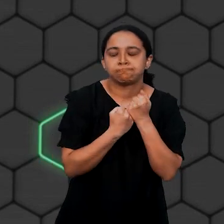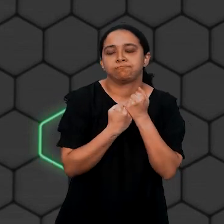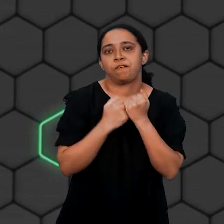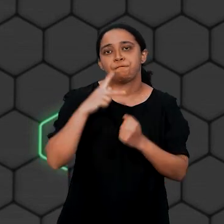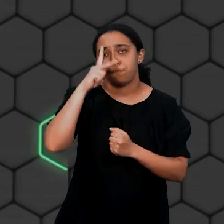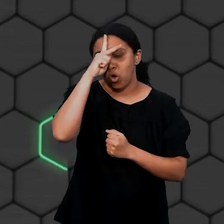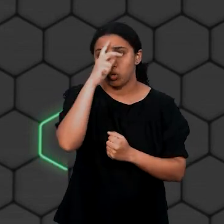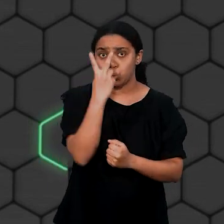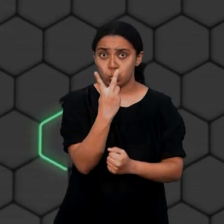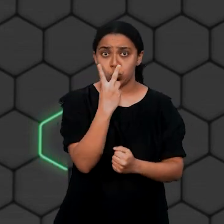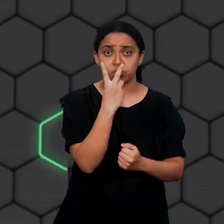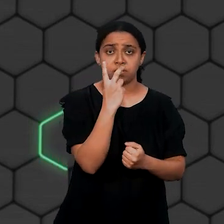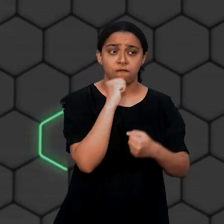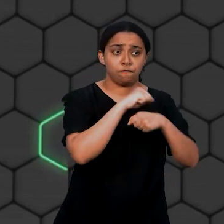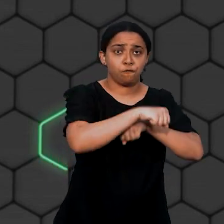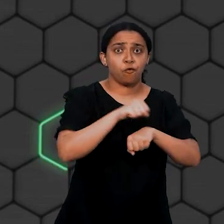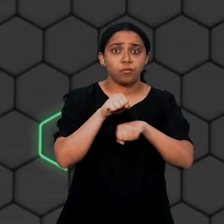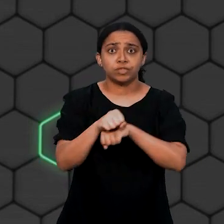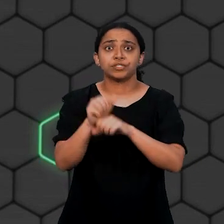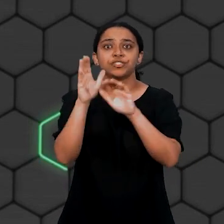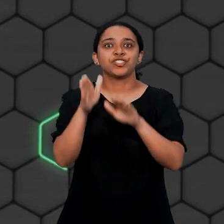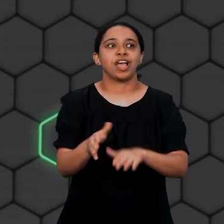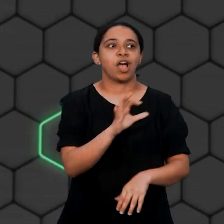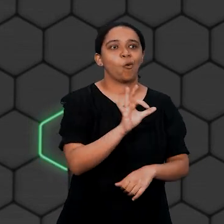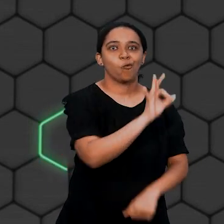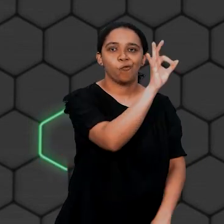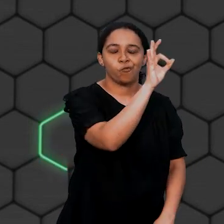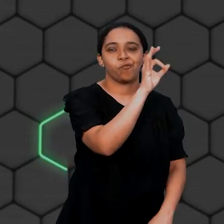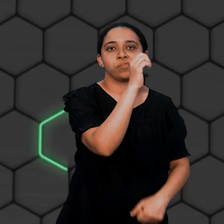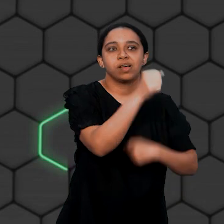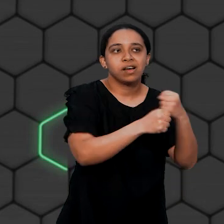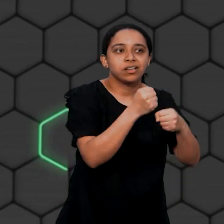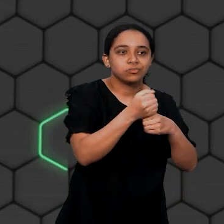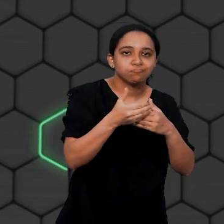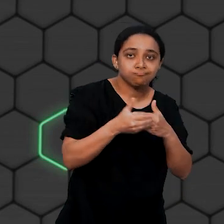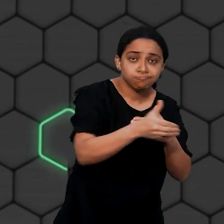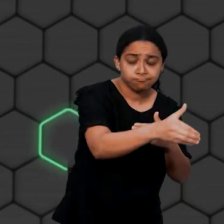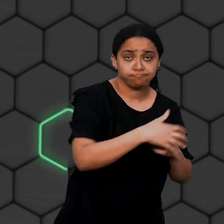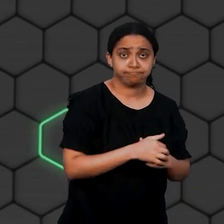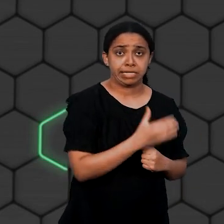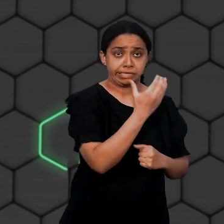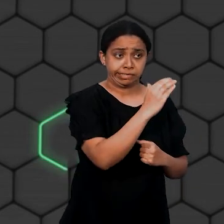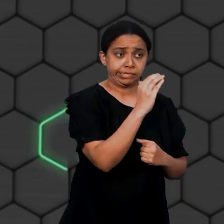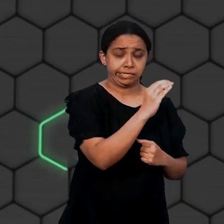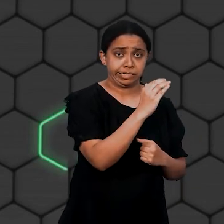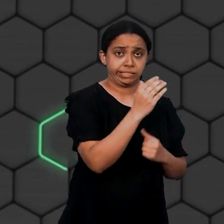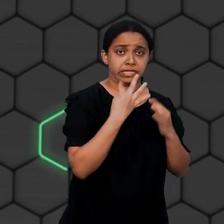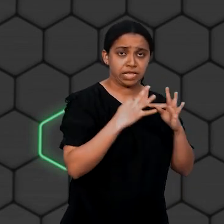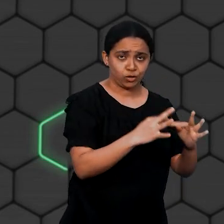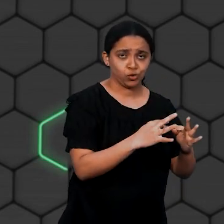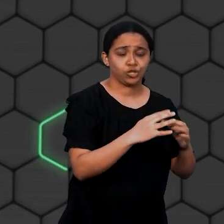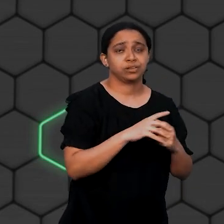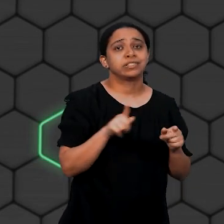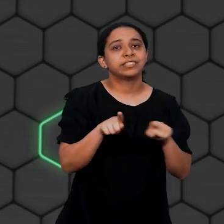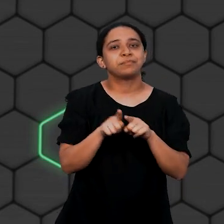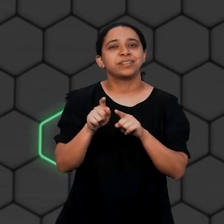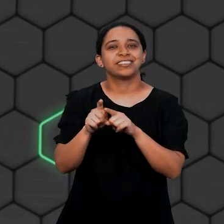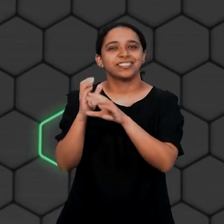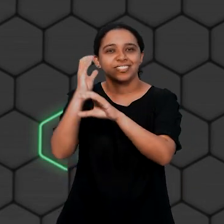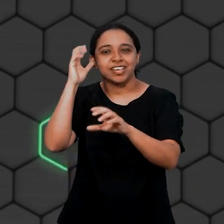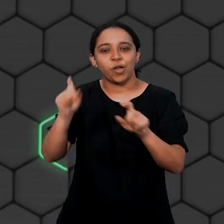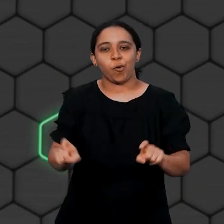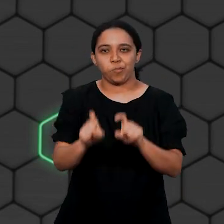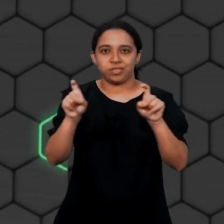sólida serviu de base para as duas graduações que veio a fazer na UFMA nos anos seguintes, em Ciência e Tecnologia